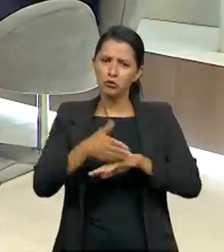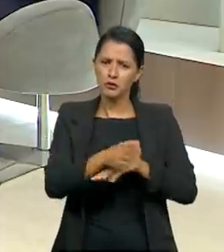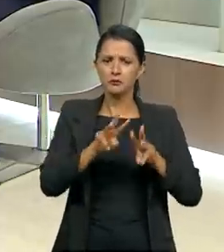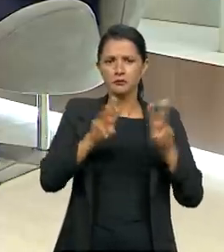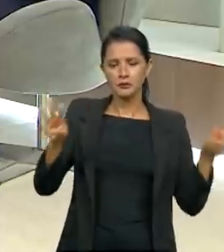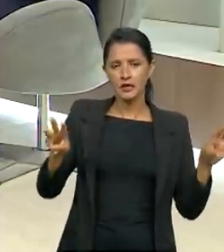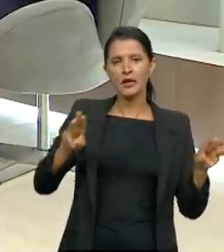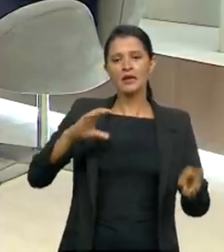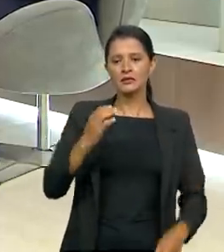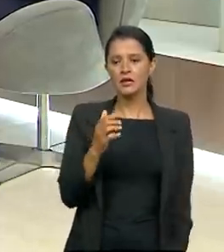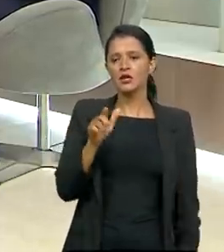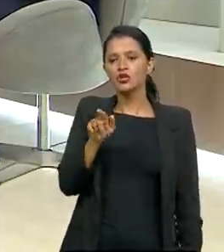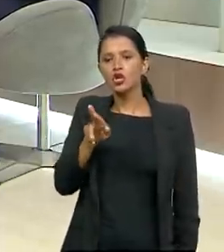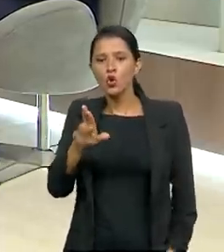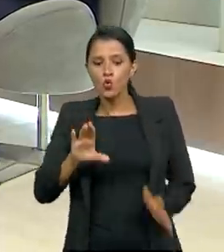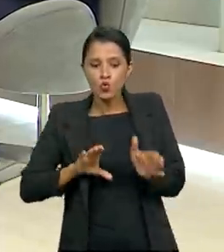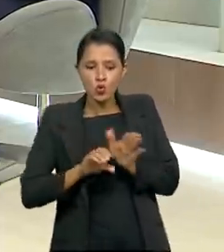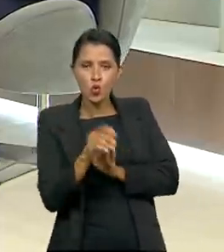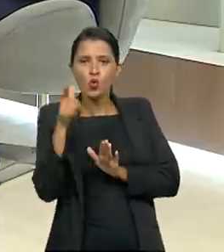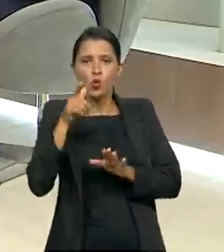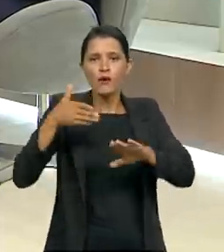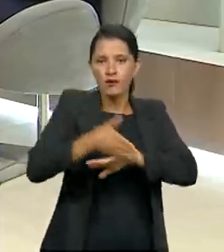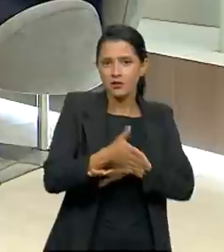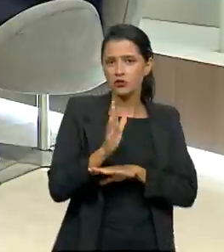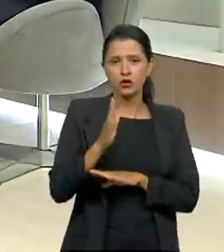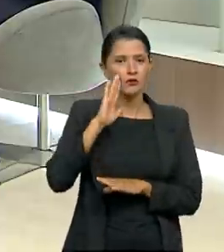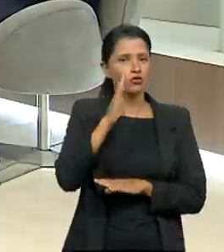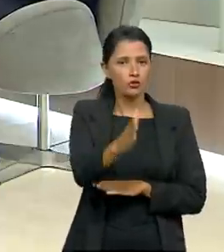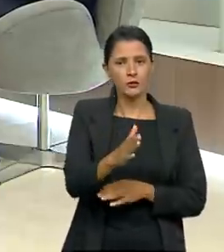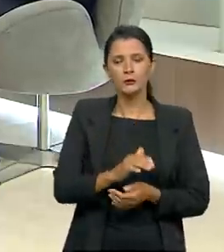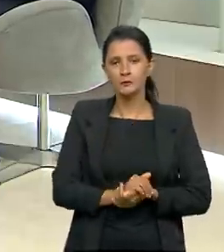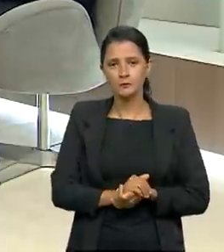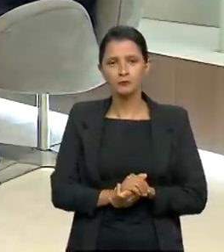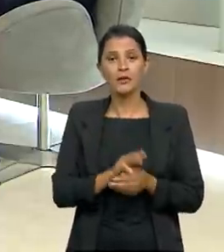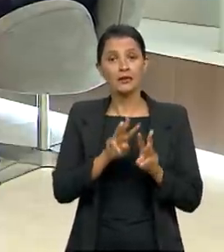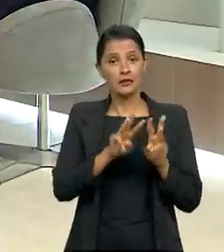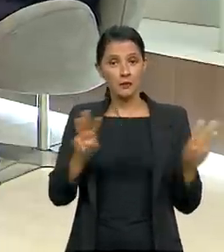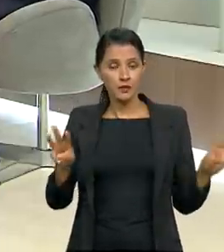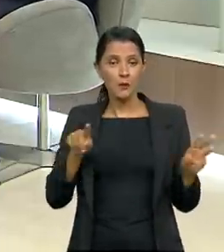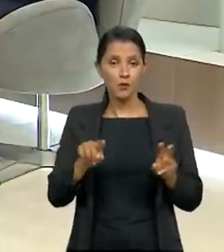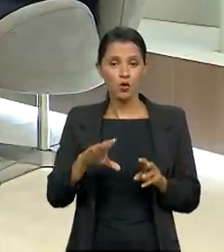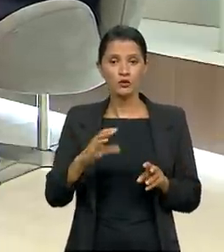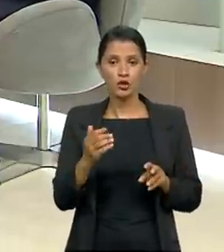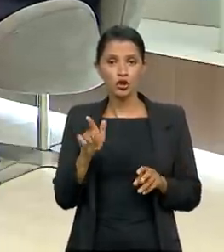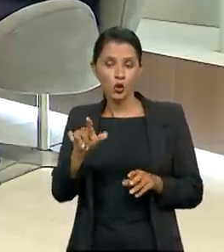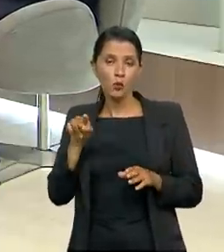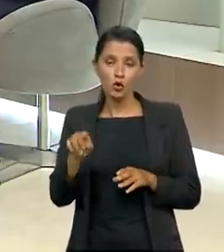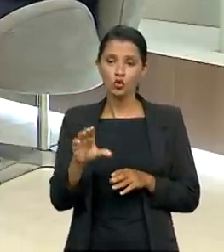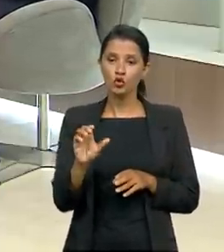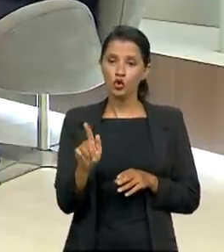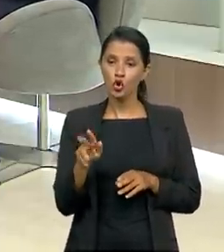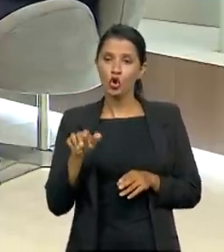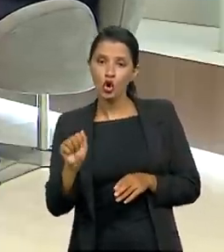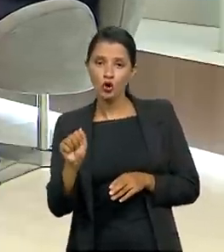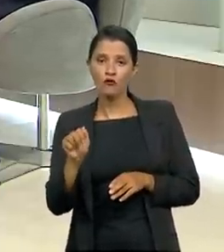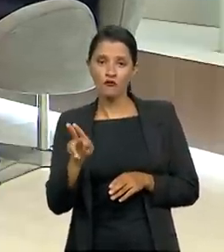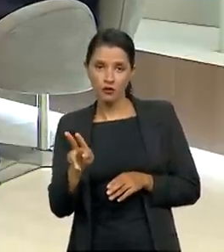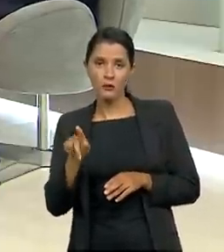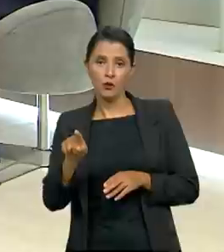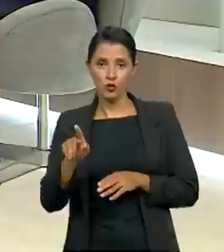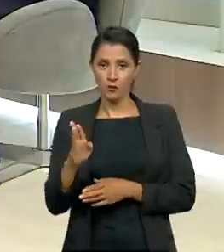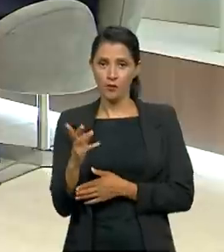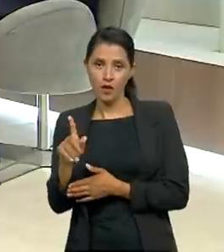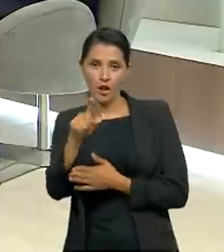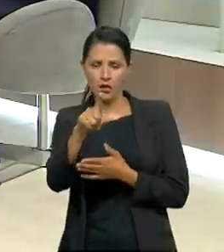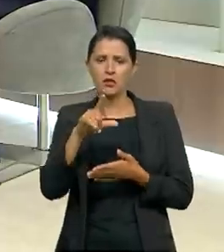Só botar CGU ali no Google, já vai direto. É www.cgu.gov.br. Ali nós temos assuntos